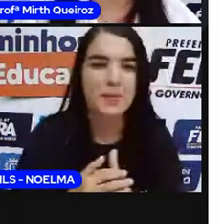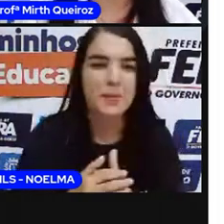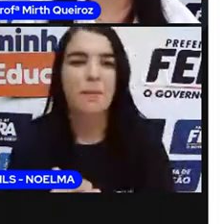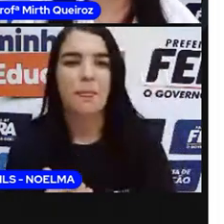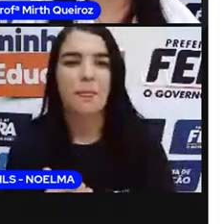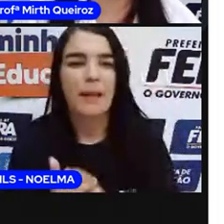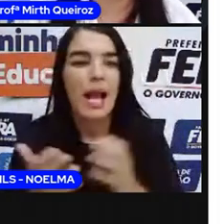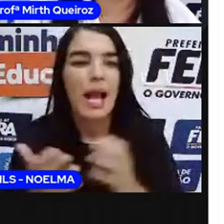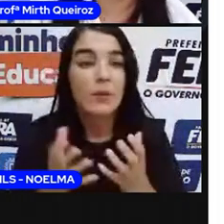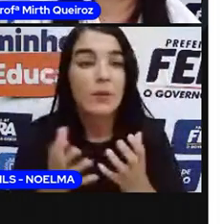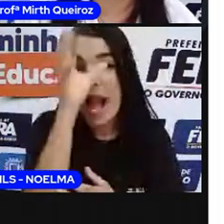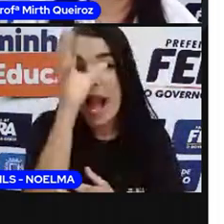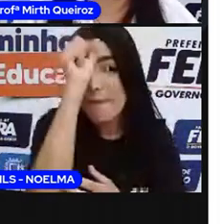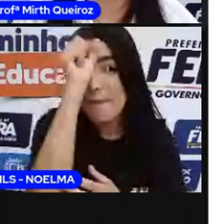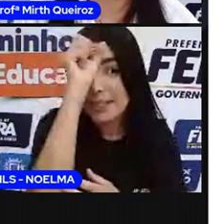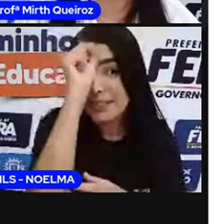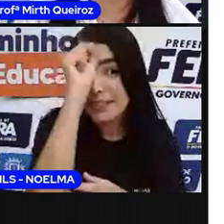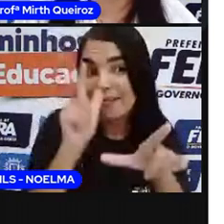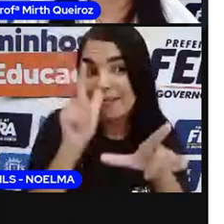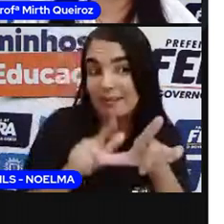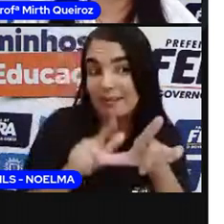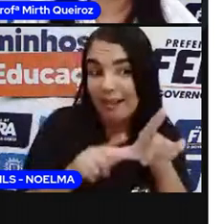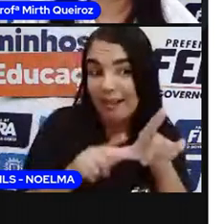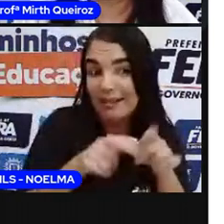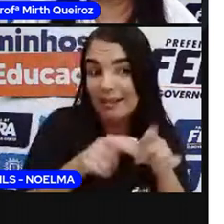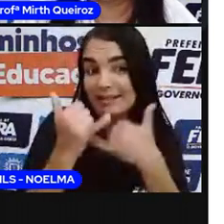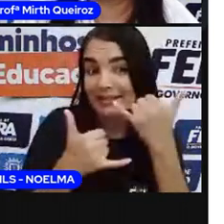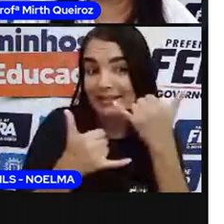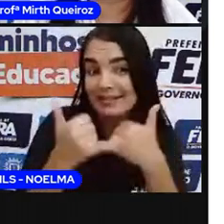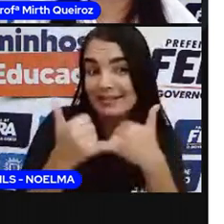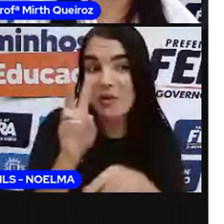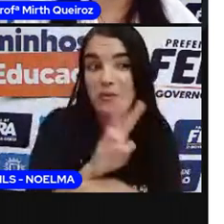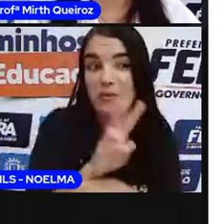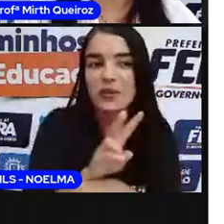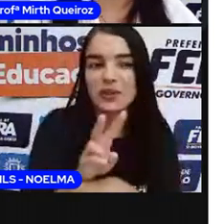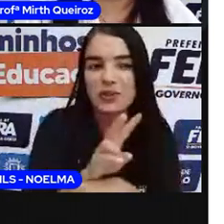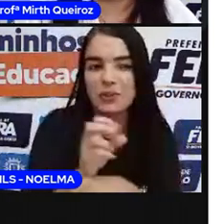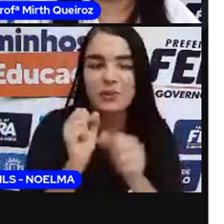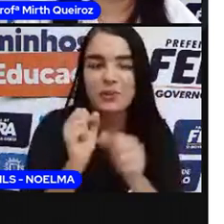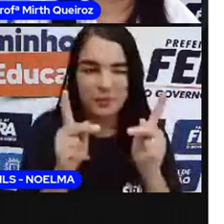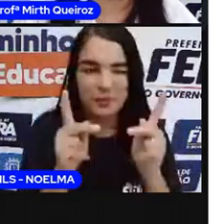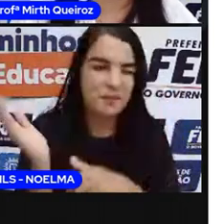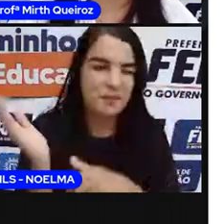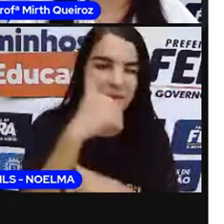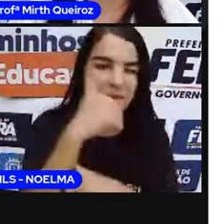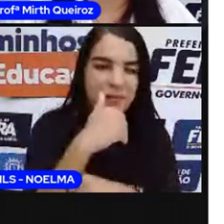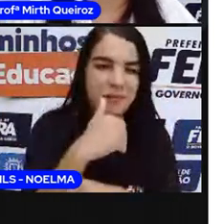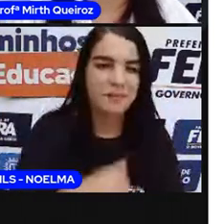Para a gente aprender melhor sobre o jogo, a próxima é que um vídeo para vocês. Vamos lá?